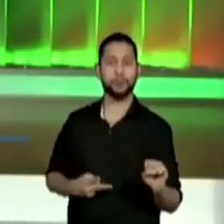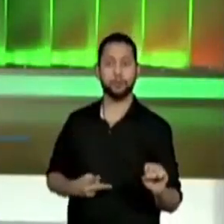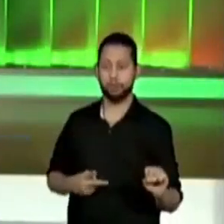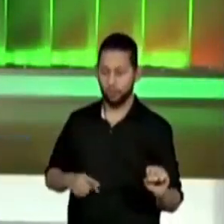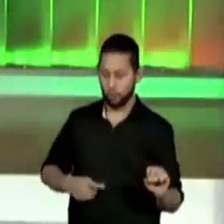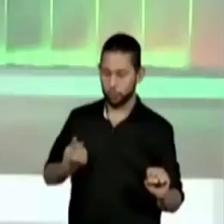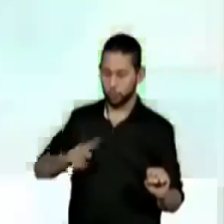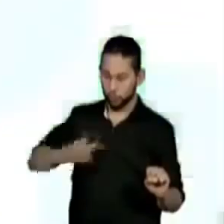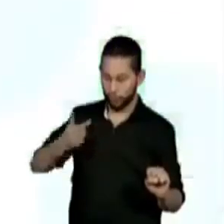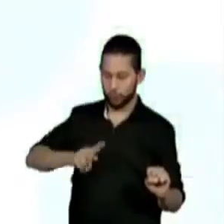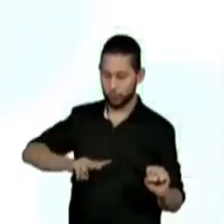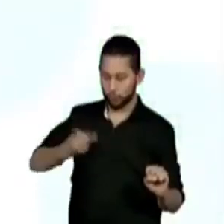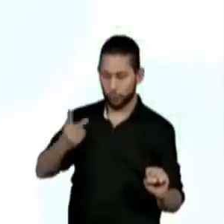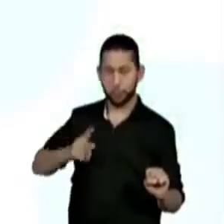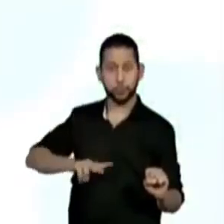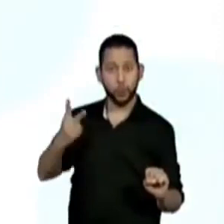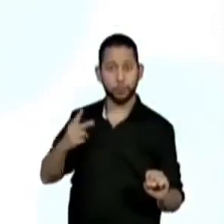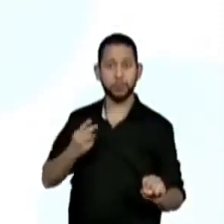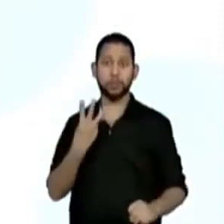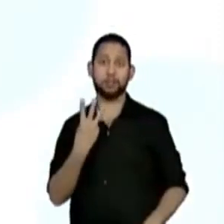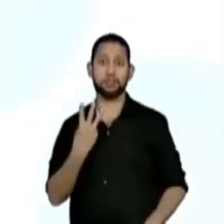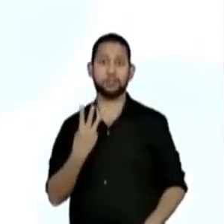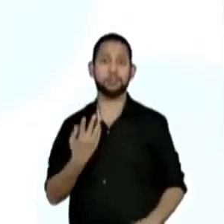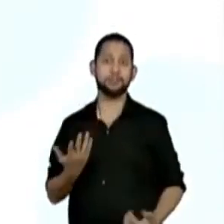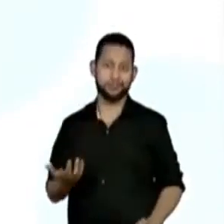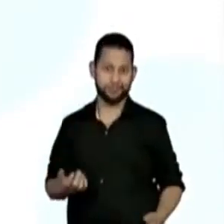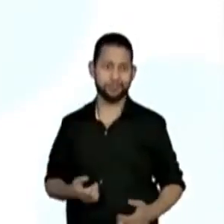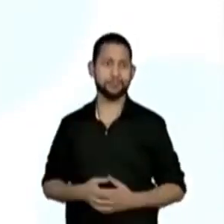gente aqui encontrou a resposta. Portanto,